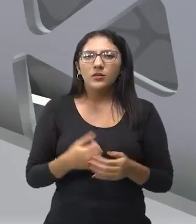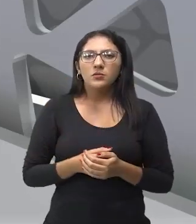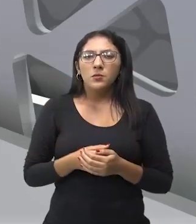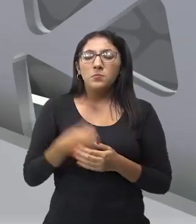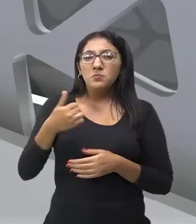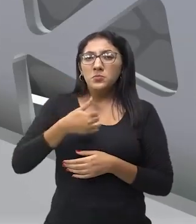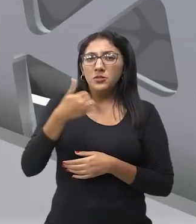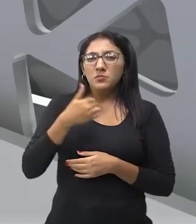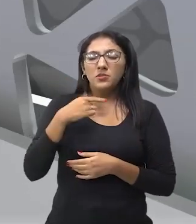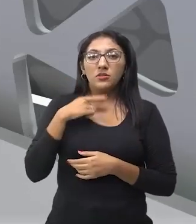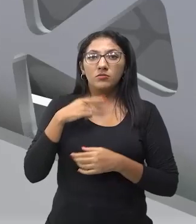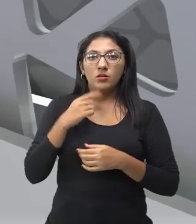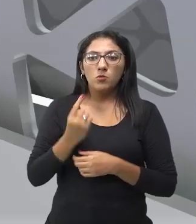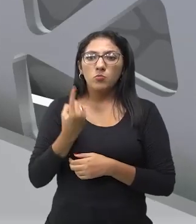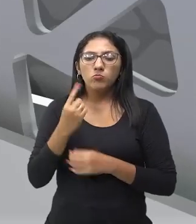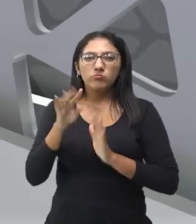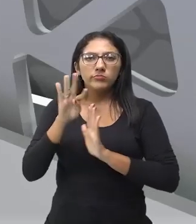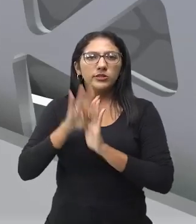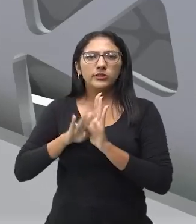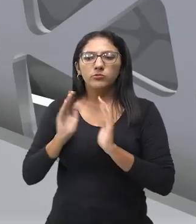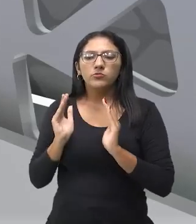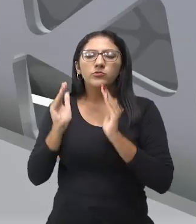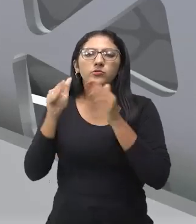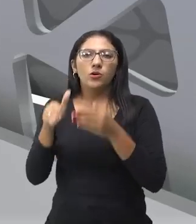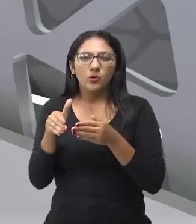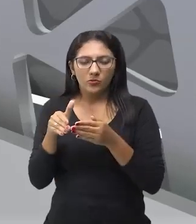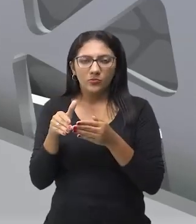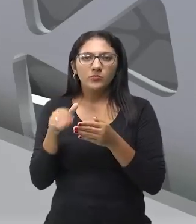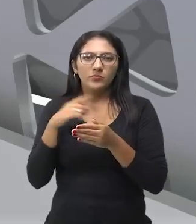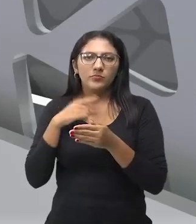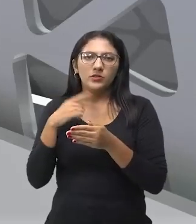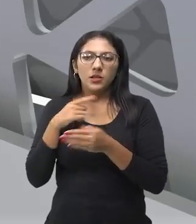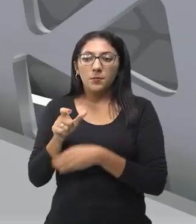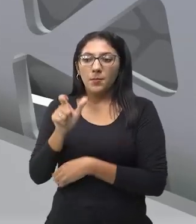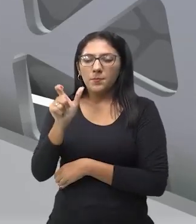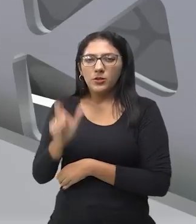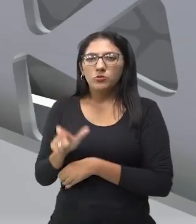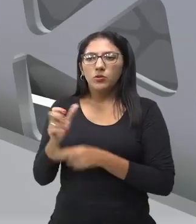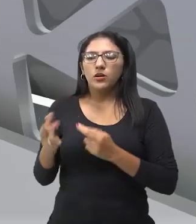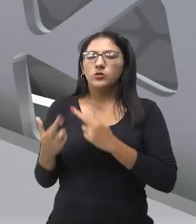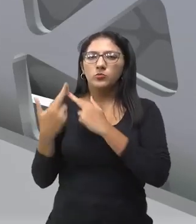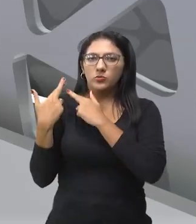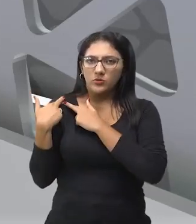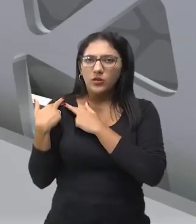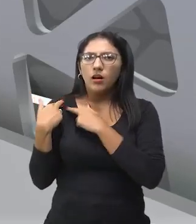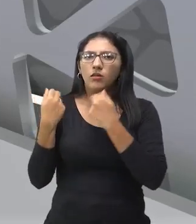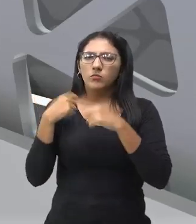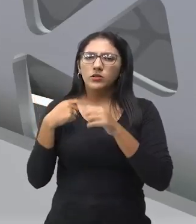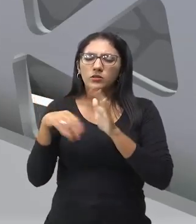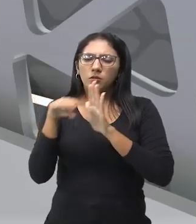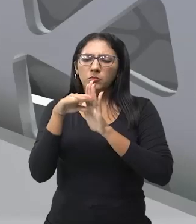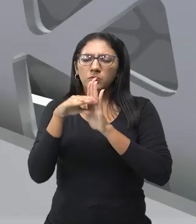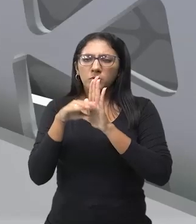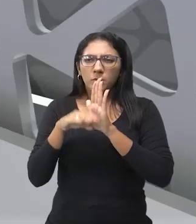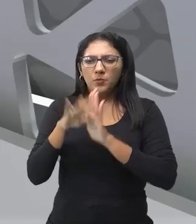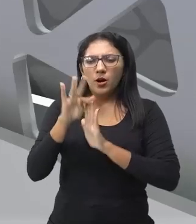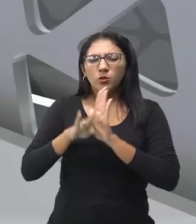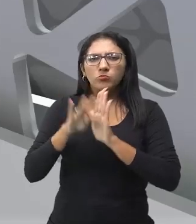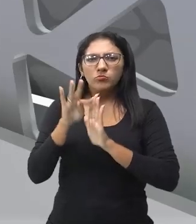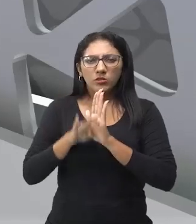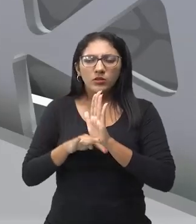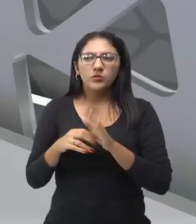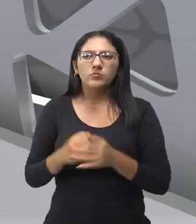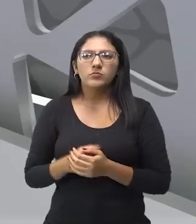tem um foco ali, né? Um diretor, ele vai fazer um comando ali, ele vai